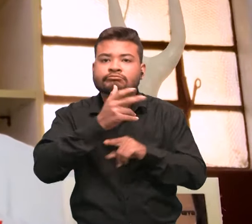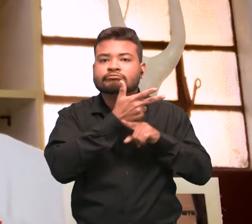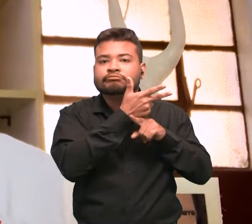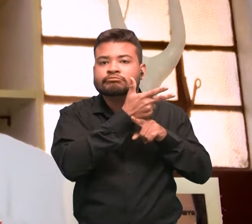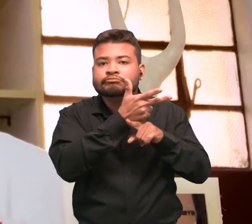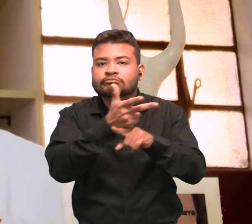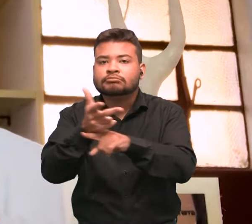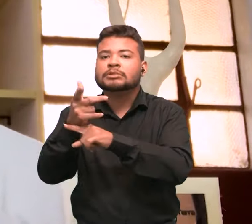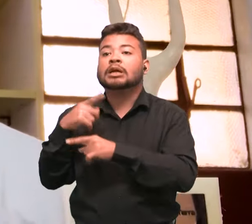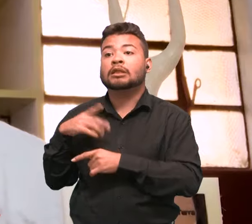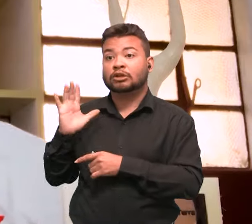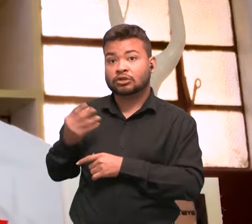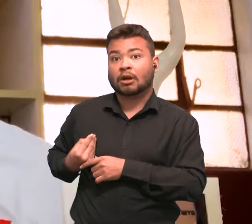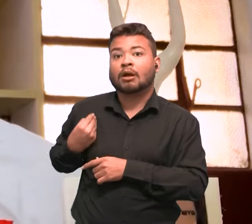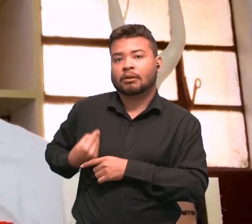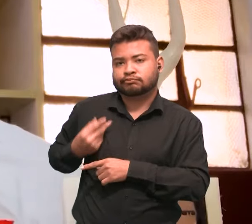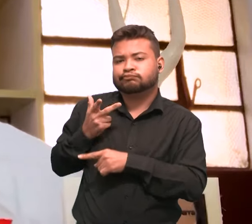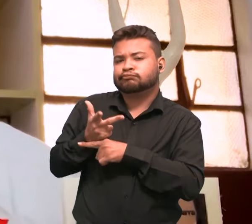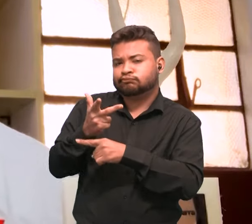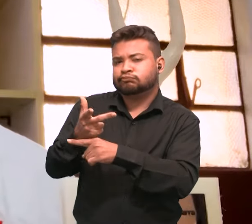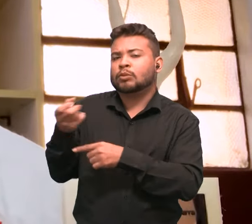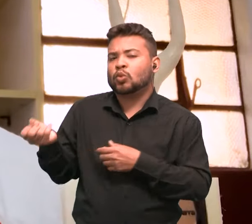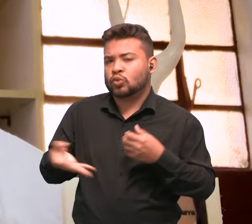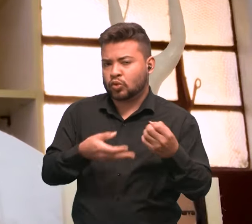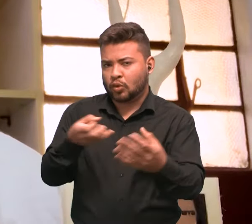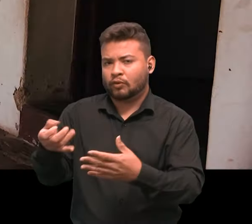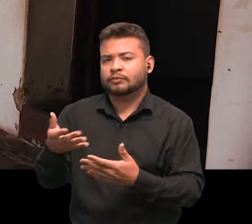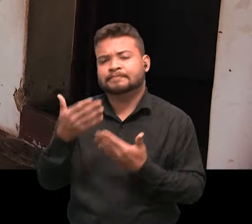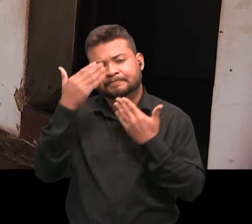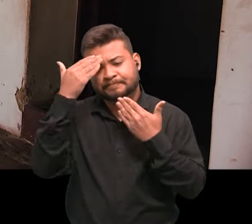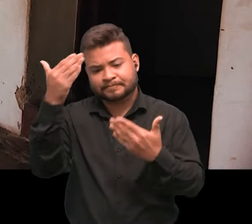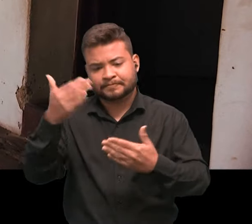em andamento também. Então, muito obrigado.